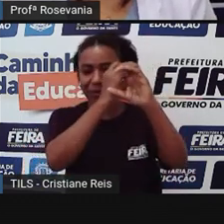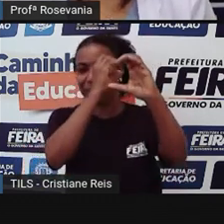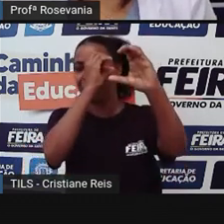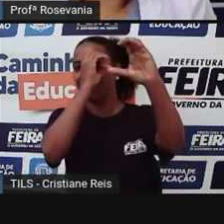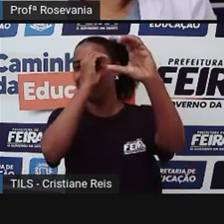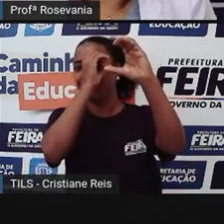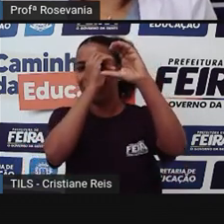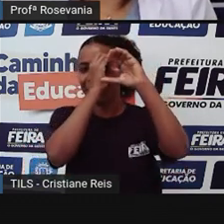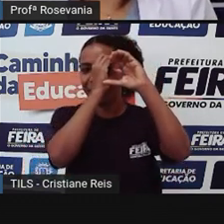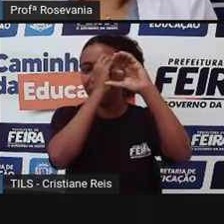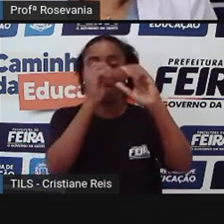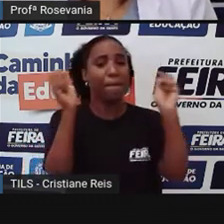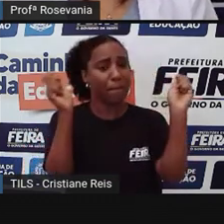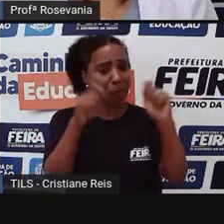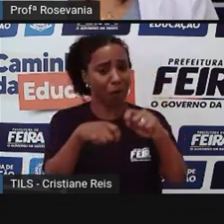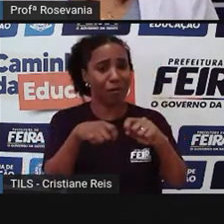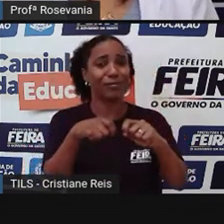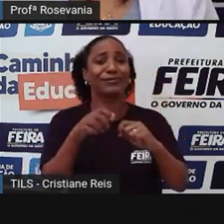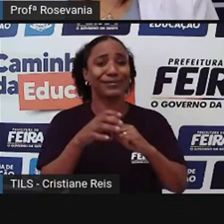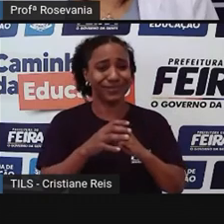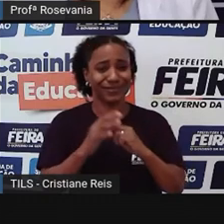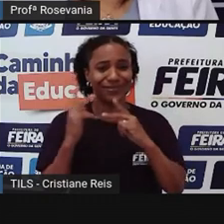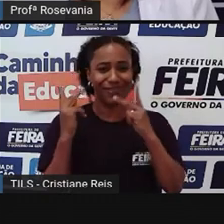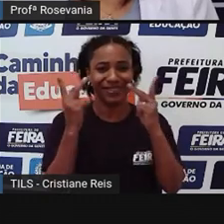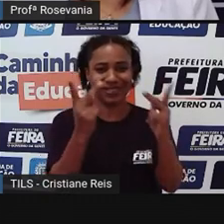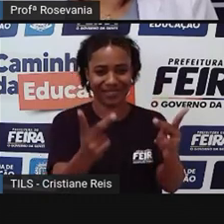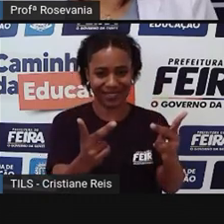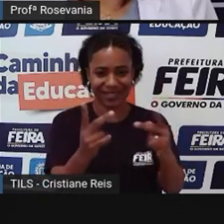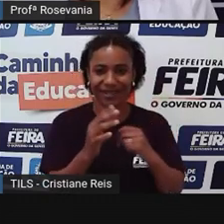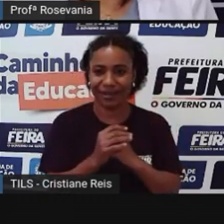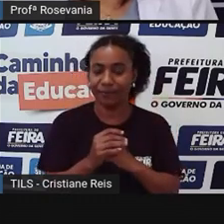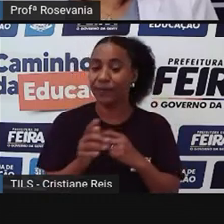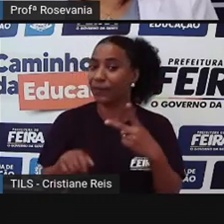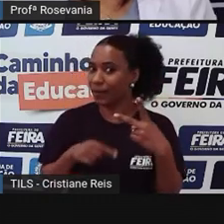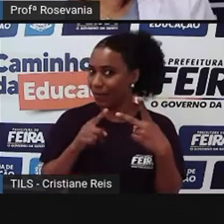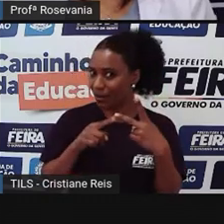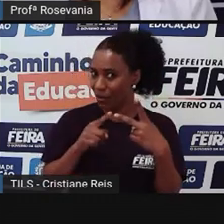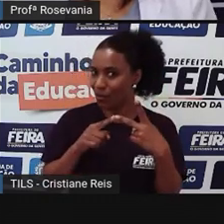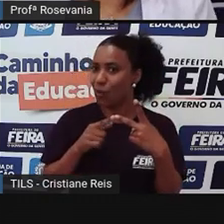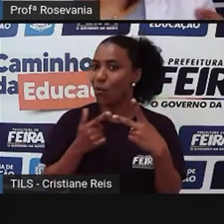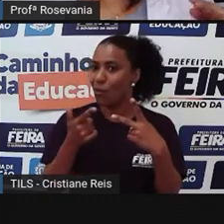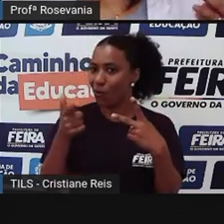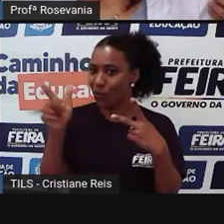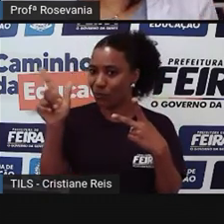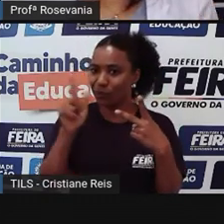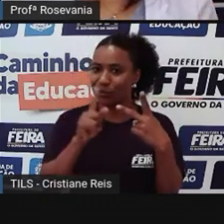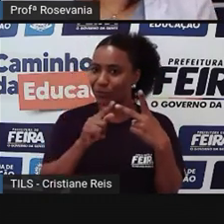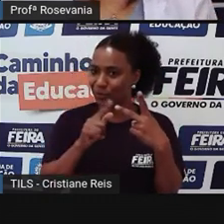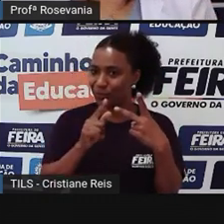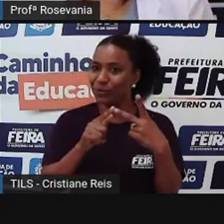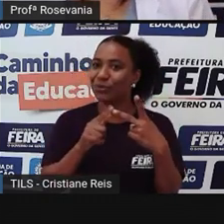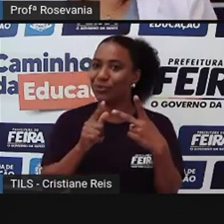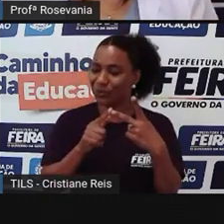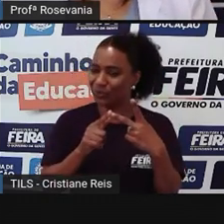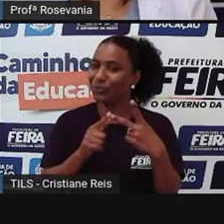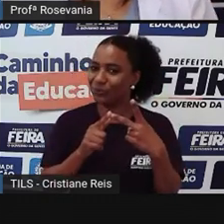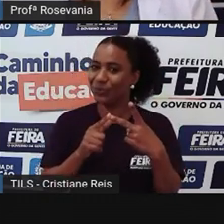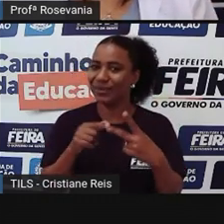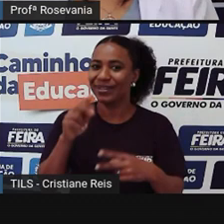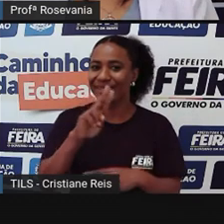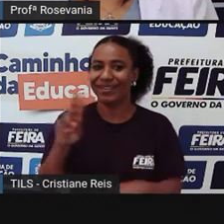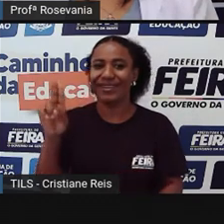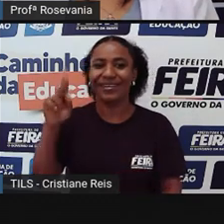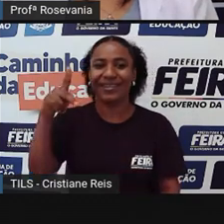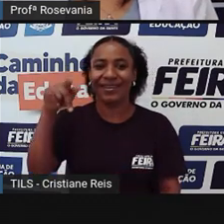e aberta visitação ao público. A gente tem também o Parque do Saber, que é esse daqui, embora dizer assim, que é a menina dos olhos de Feira de Santana,